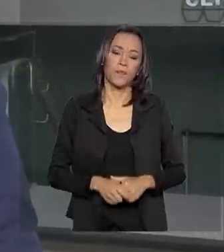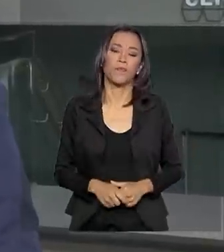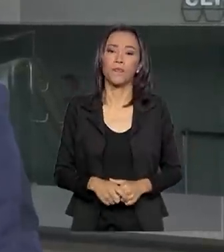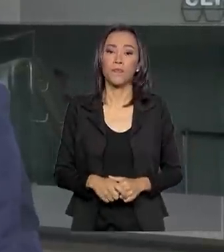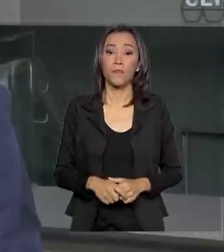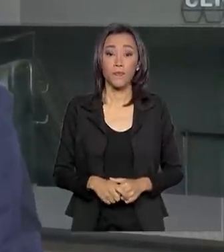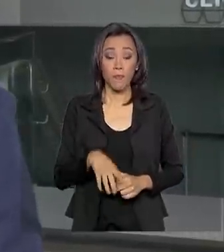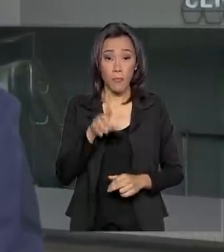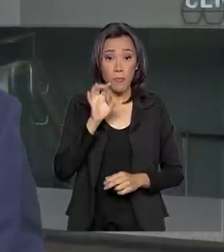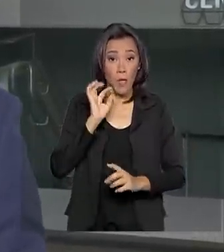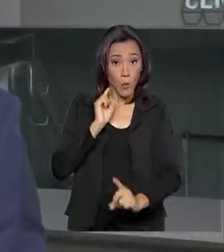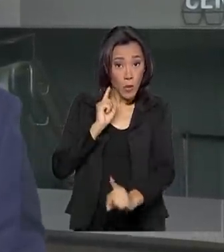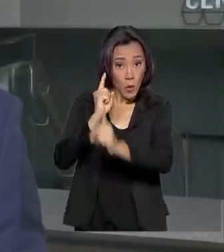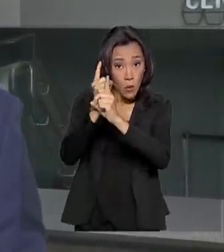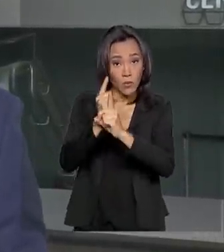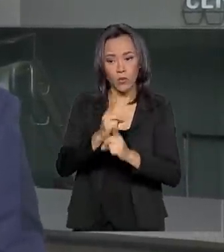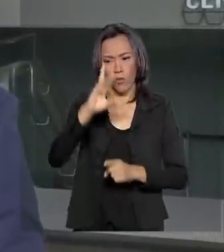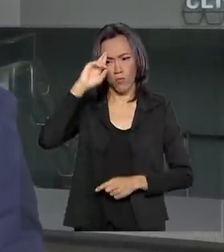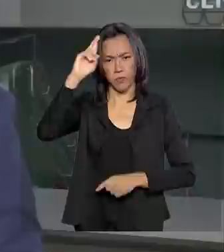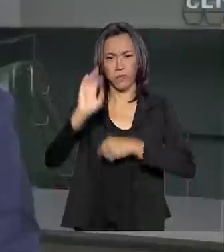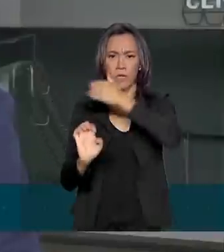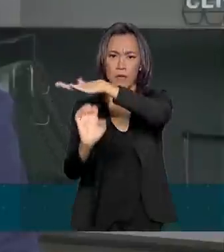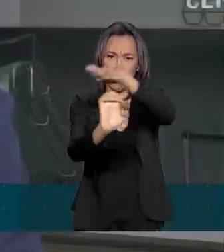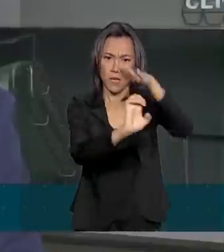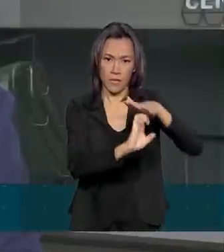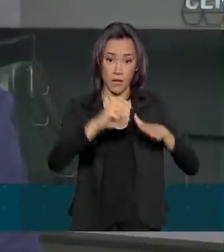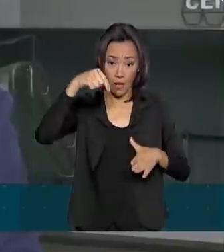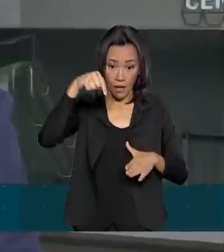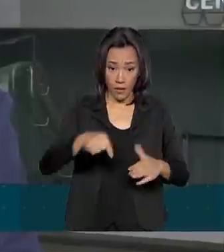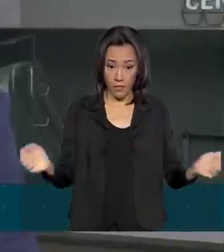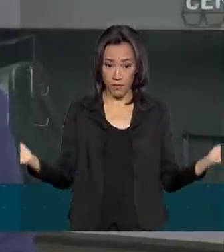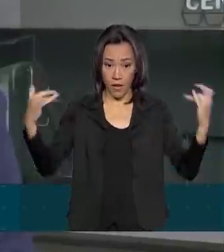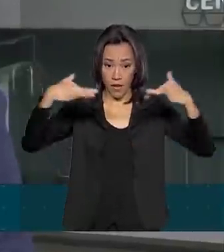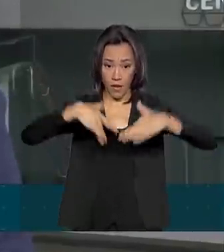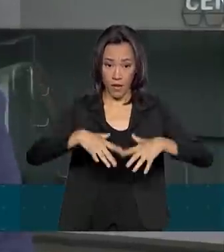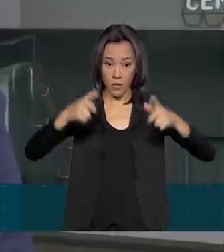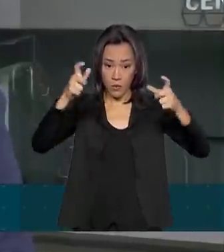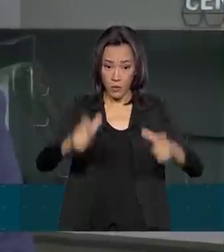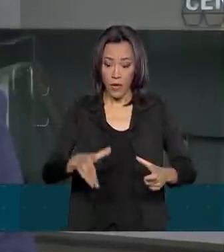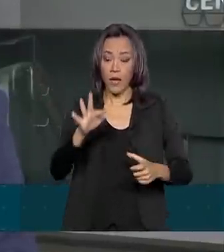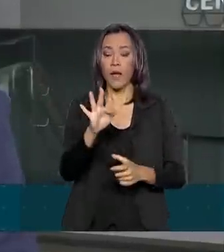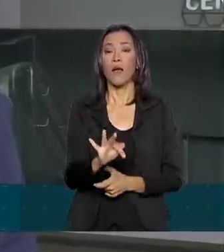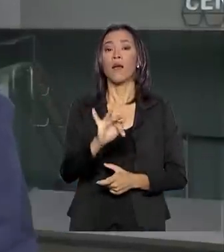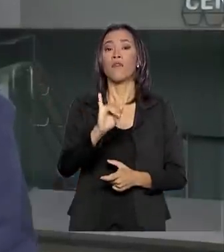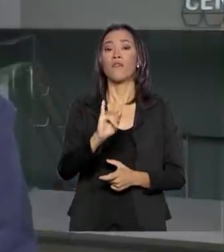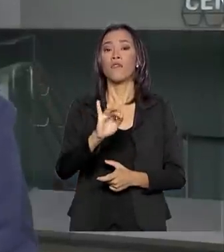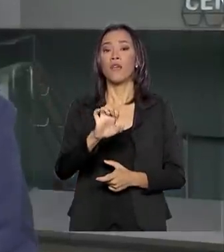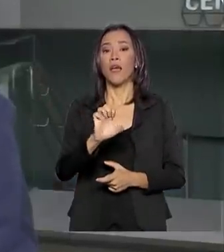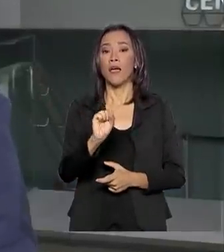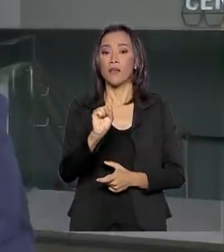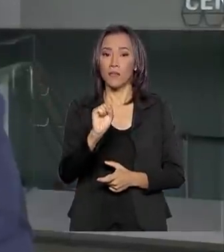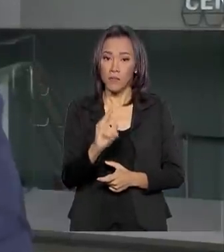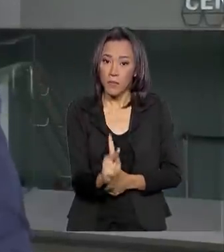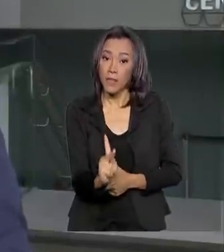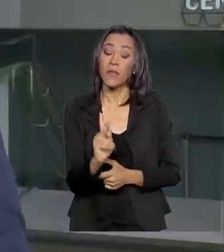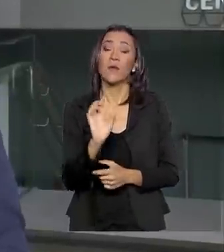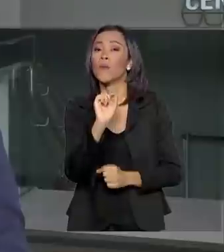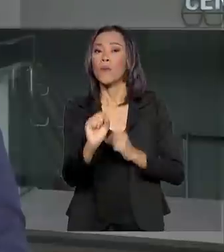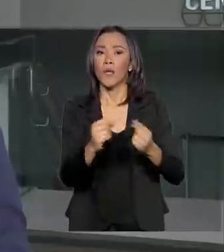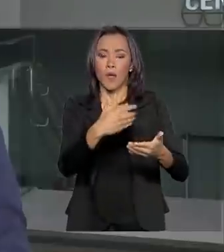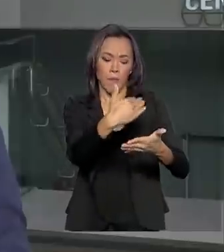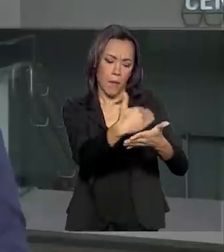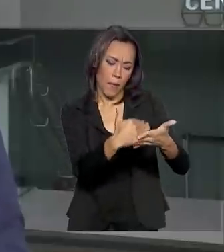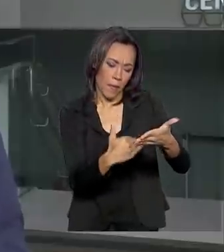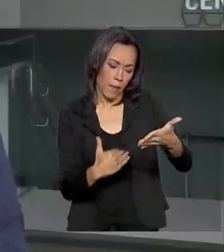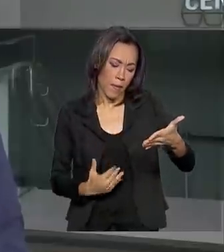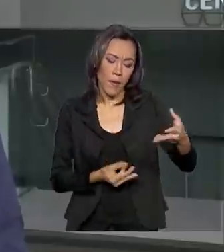Em encontro com a classe empresarial, aqui na Fiesp, o presidente Jair Bolsonaro, acompanhado de ministros, recebeu apoio à agenda de reformas do